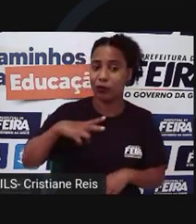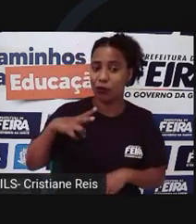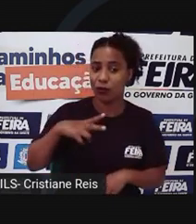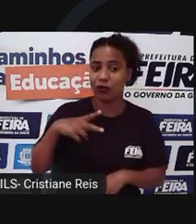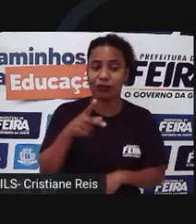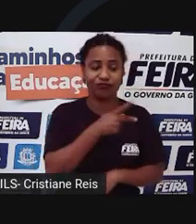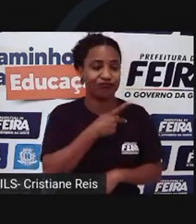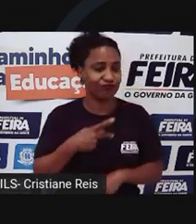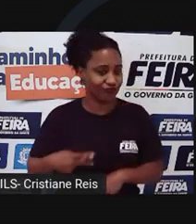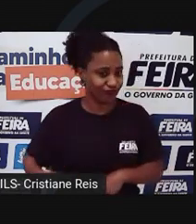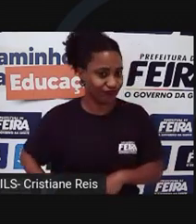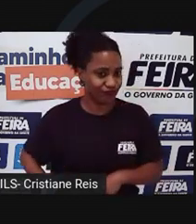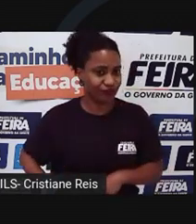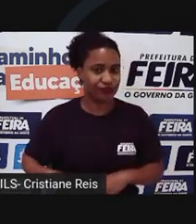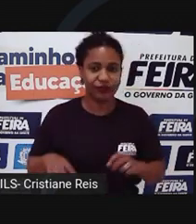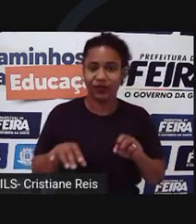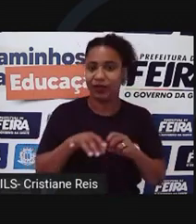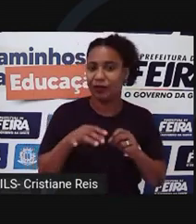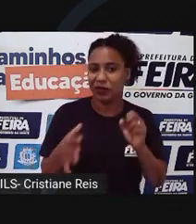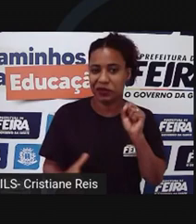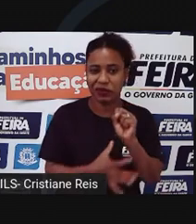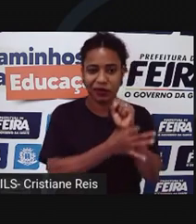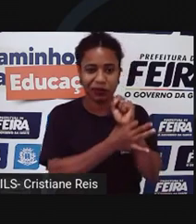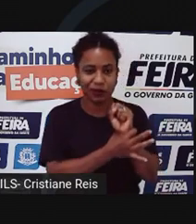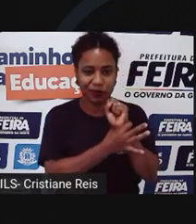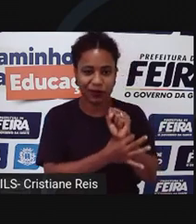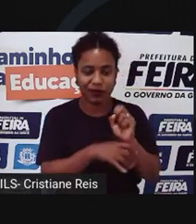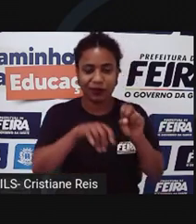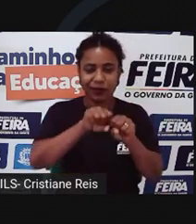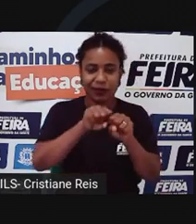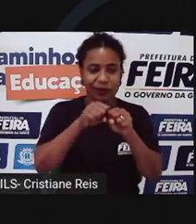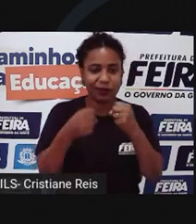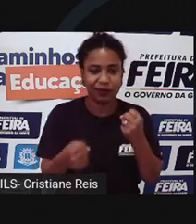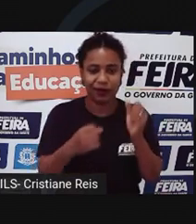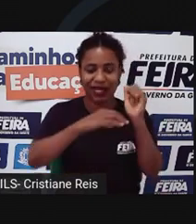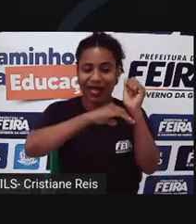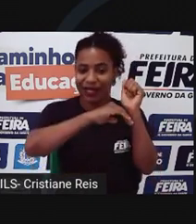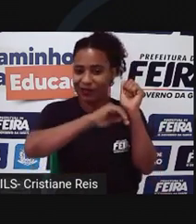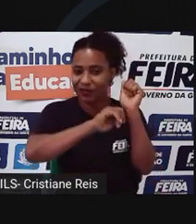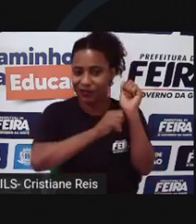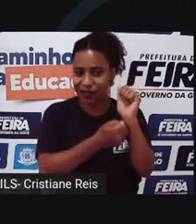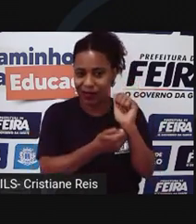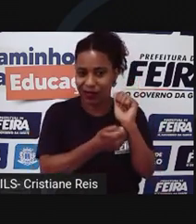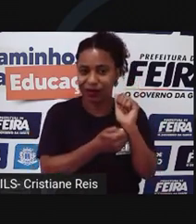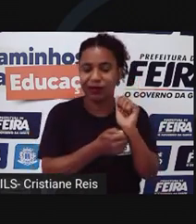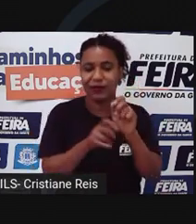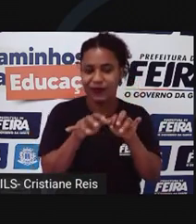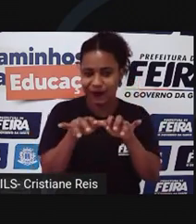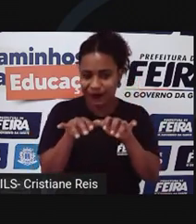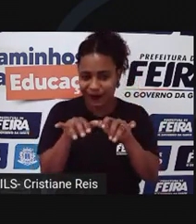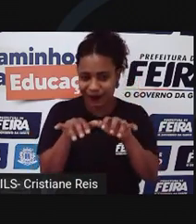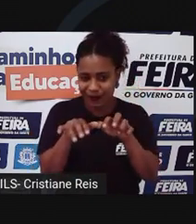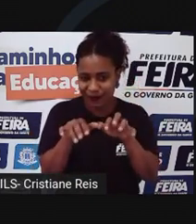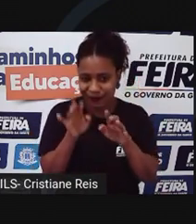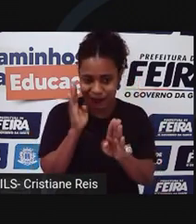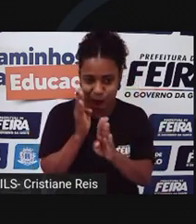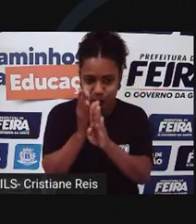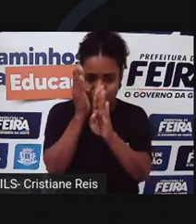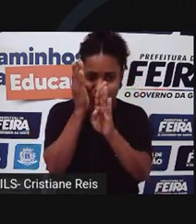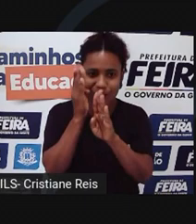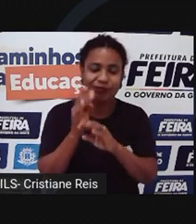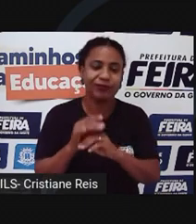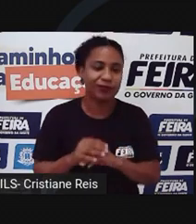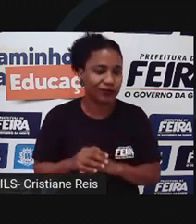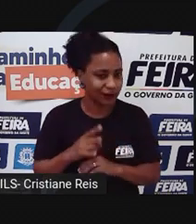quebram sistemas de segurança, descobrem senhas de acesso à rede, fazendo surgir os chamados